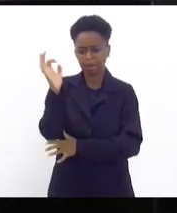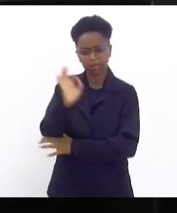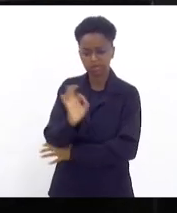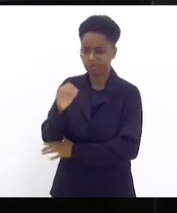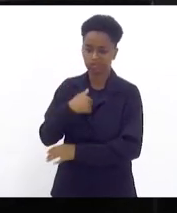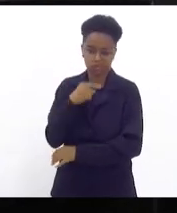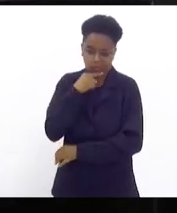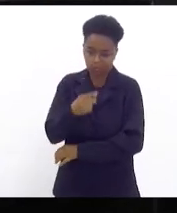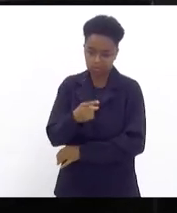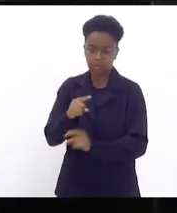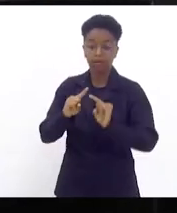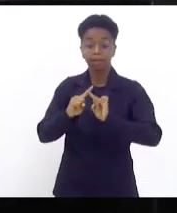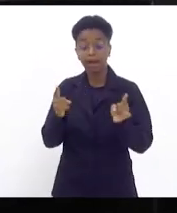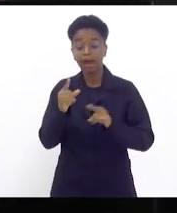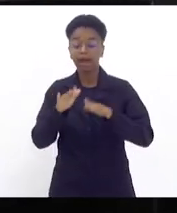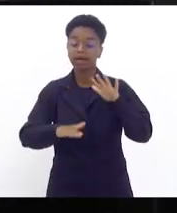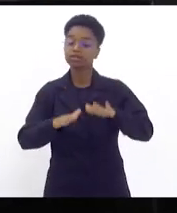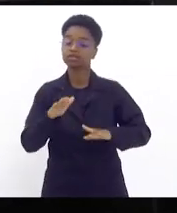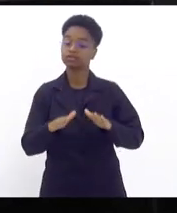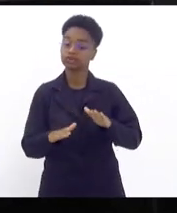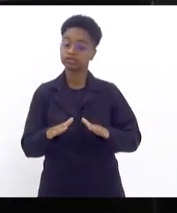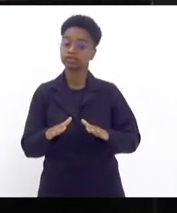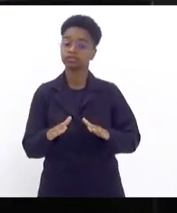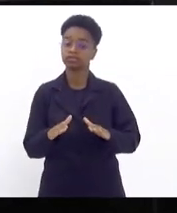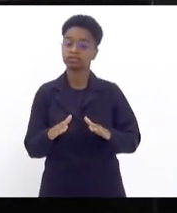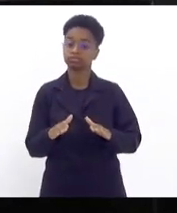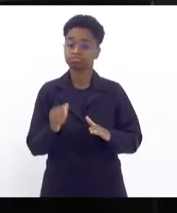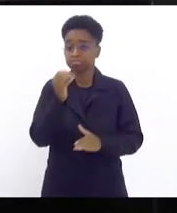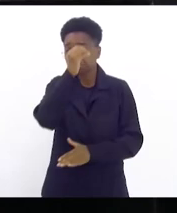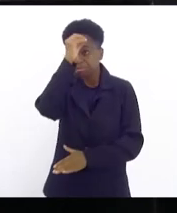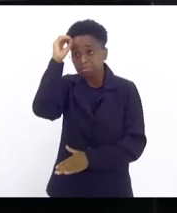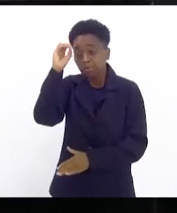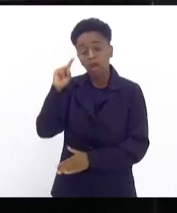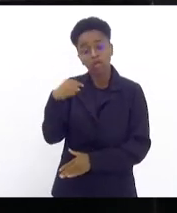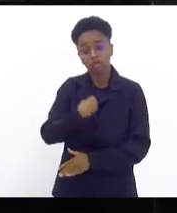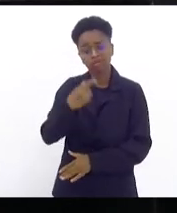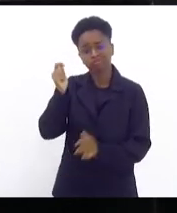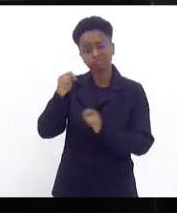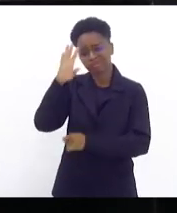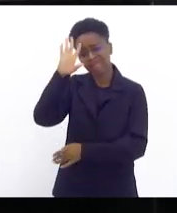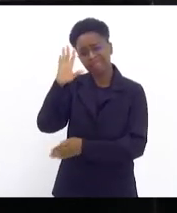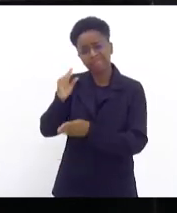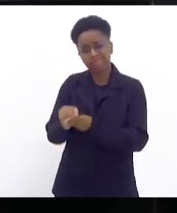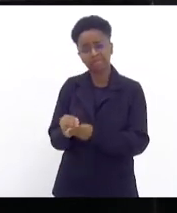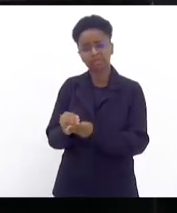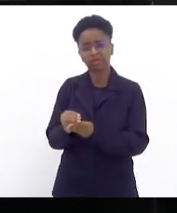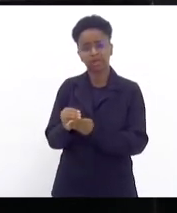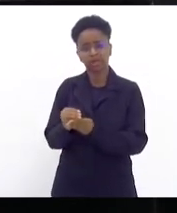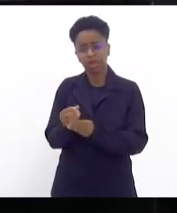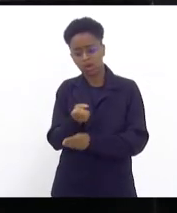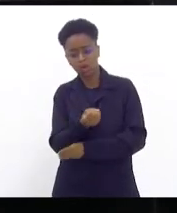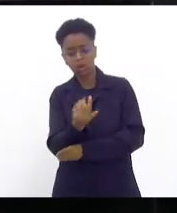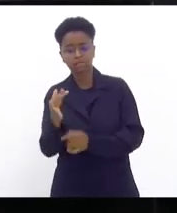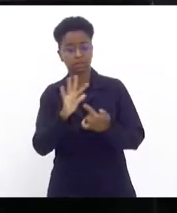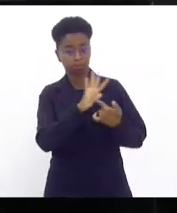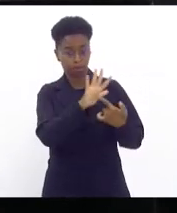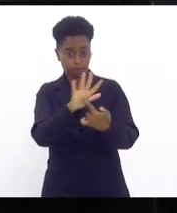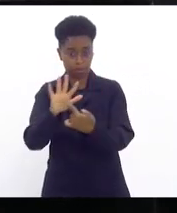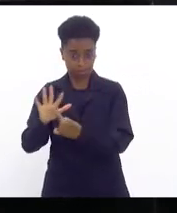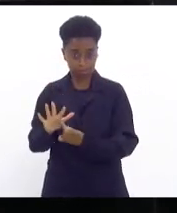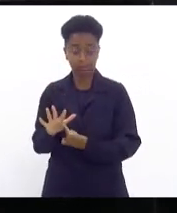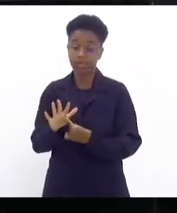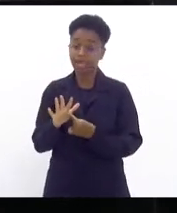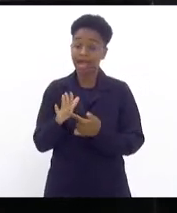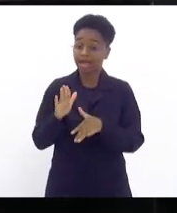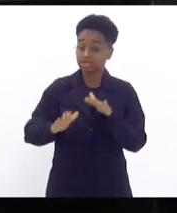mas muitas das vezes, um tanto quanto leigos, a gente pode compreender os números que são apresentados muitas